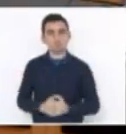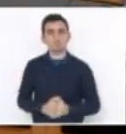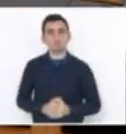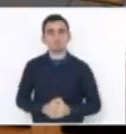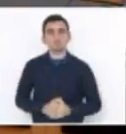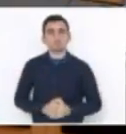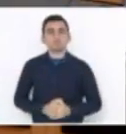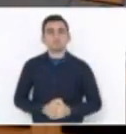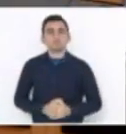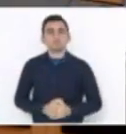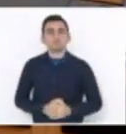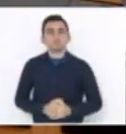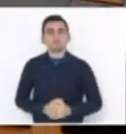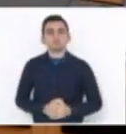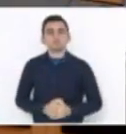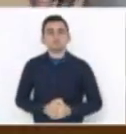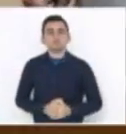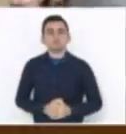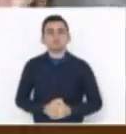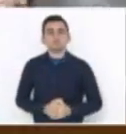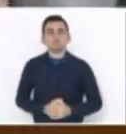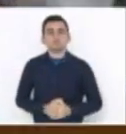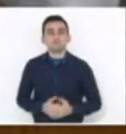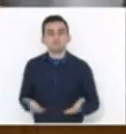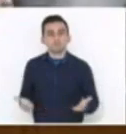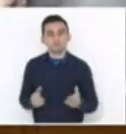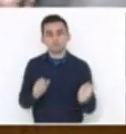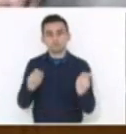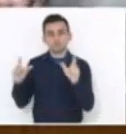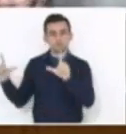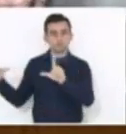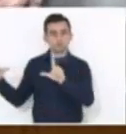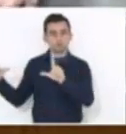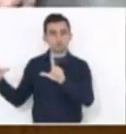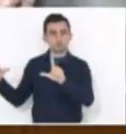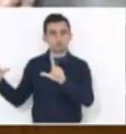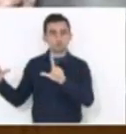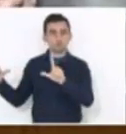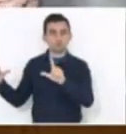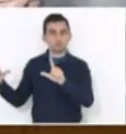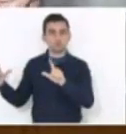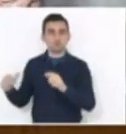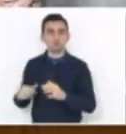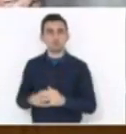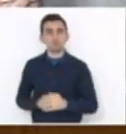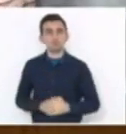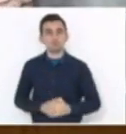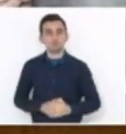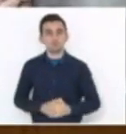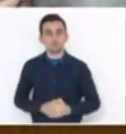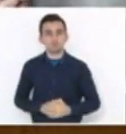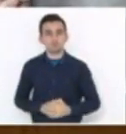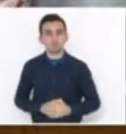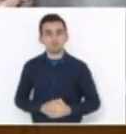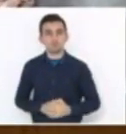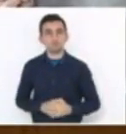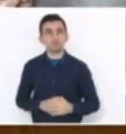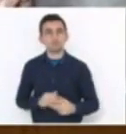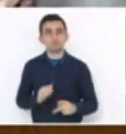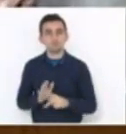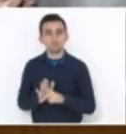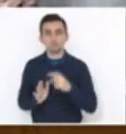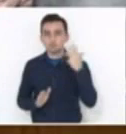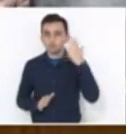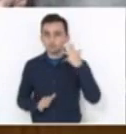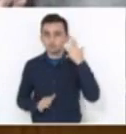deliberar de acordo com a solicitação da autoria da deputada Ana Paula Lima, que será os